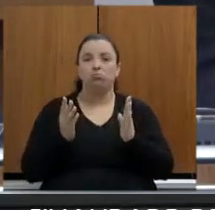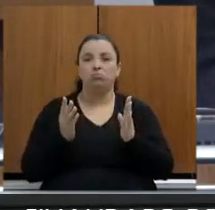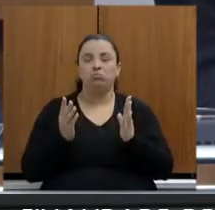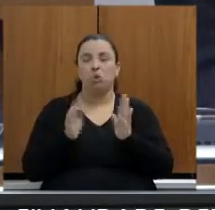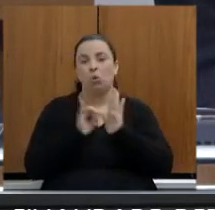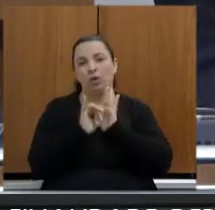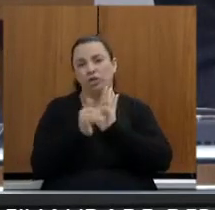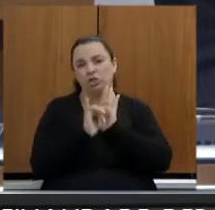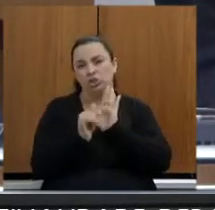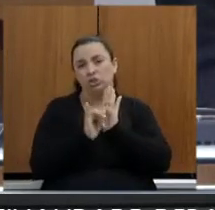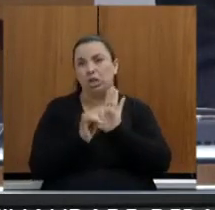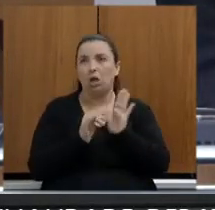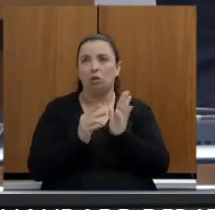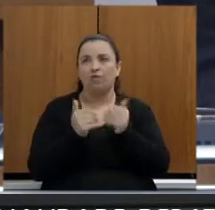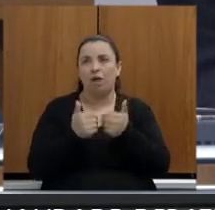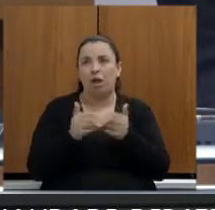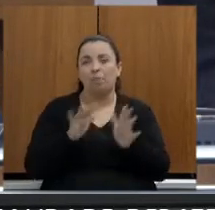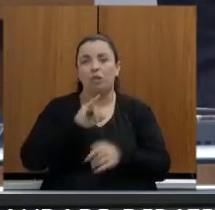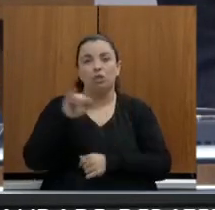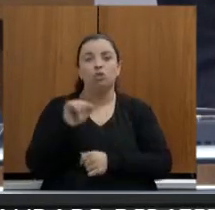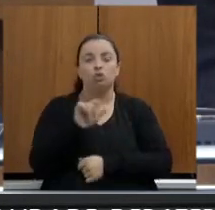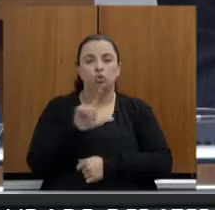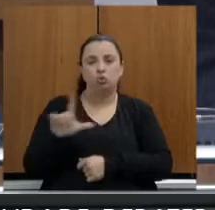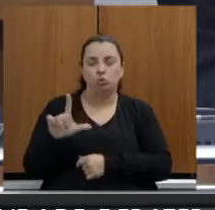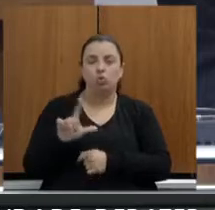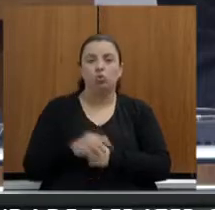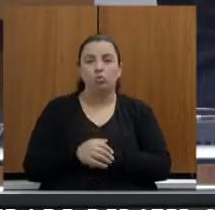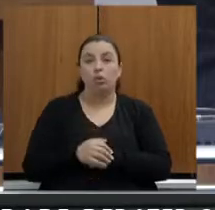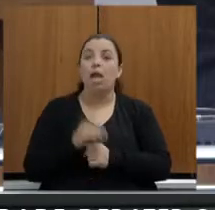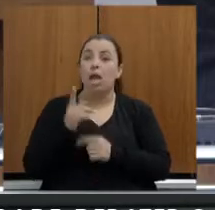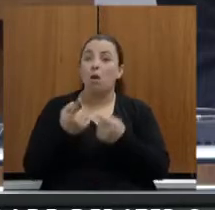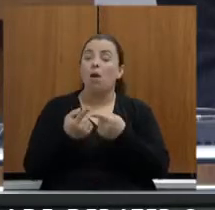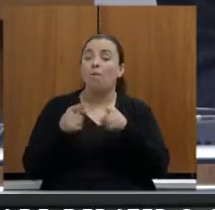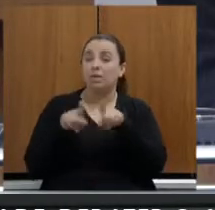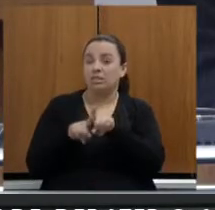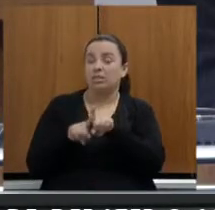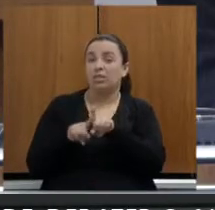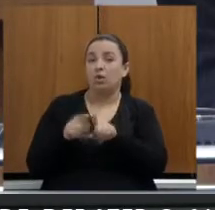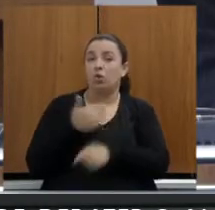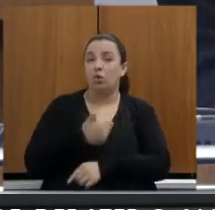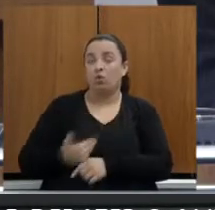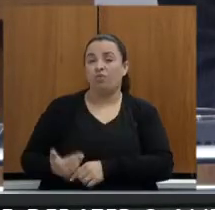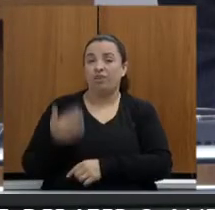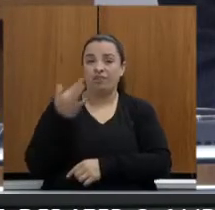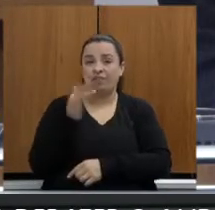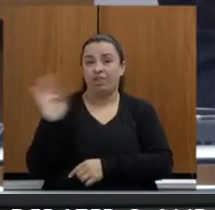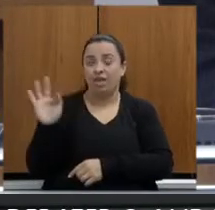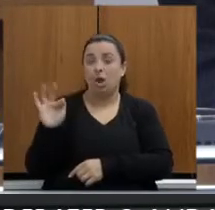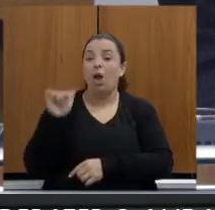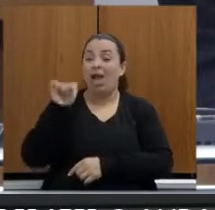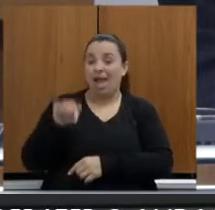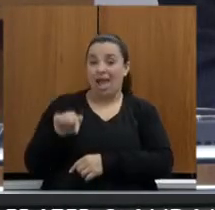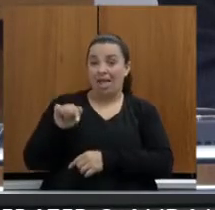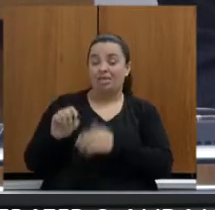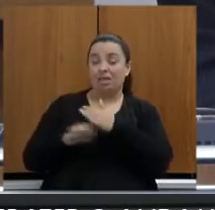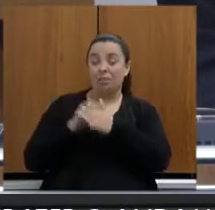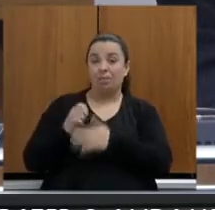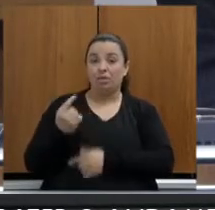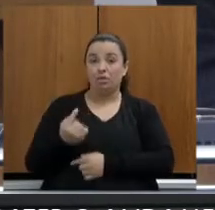esse é um projeto feito em parceria com o governo federal, e que essa única empresa vai ser contratada para